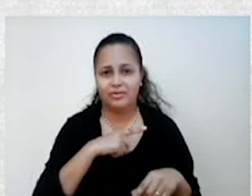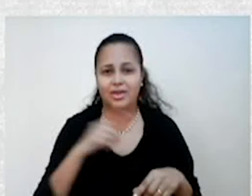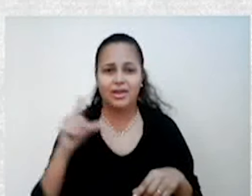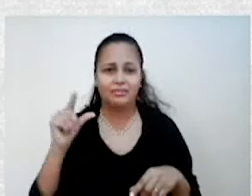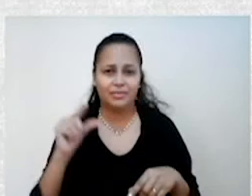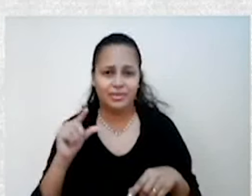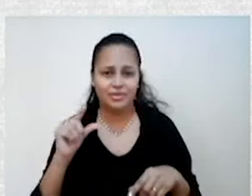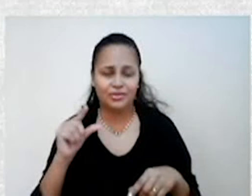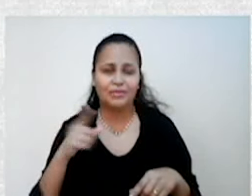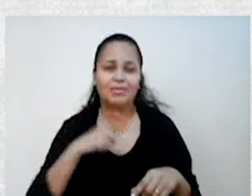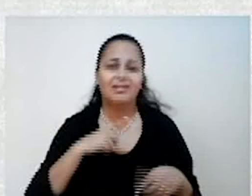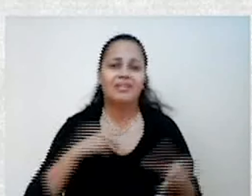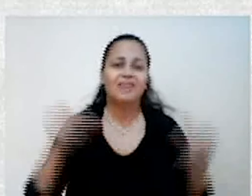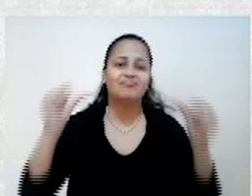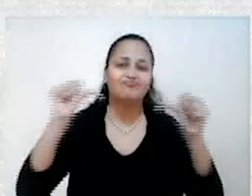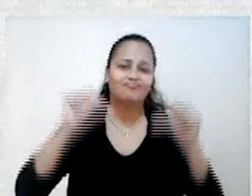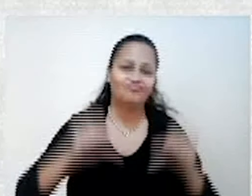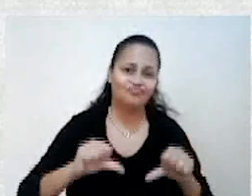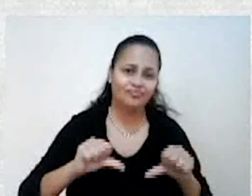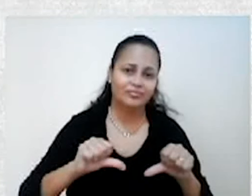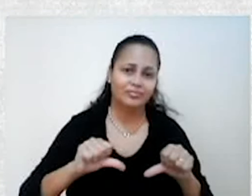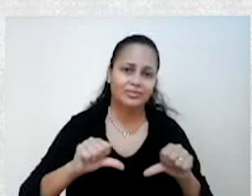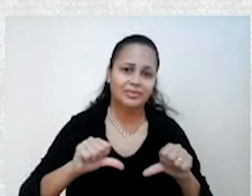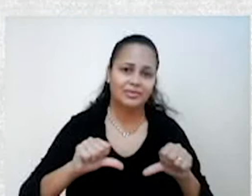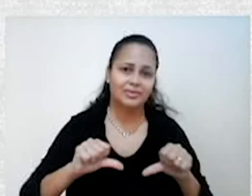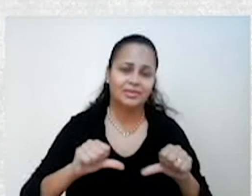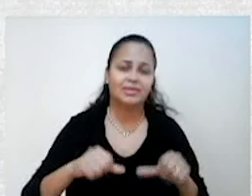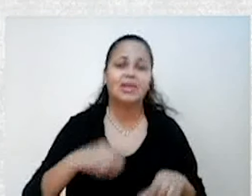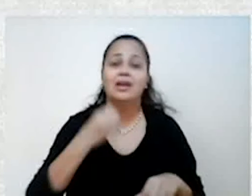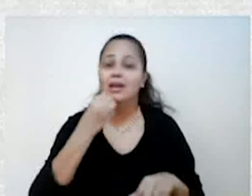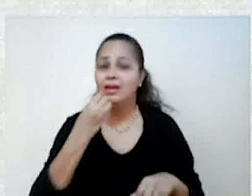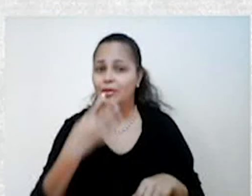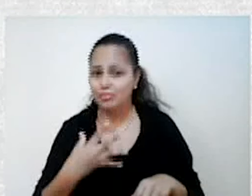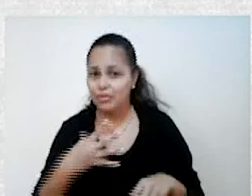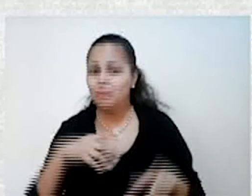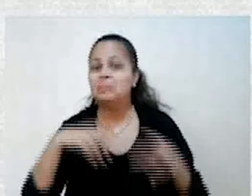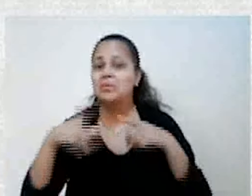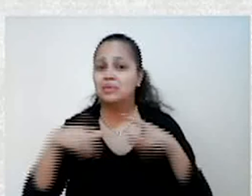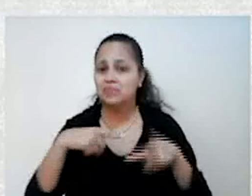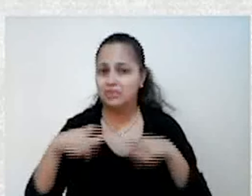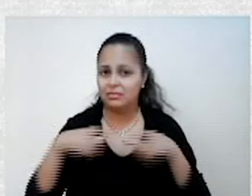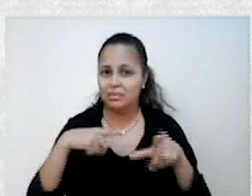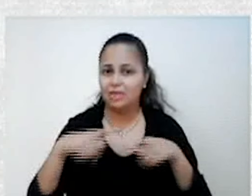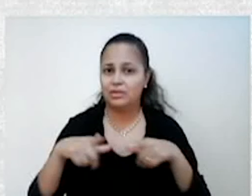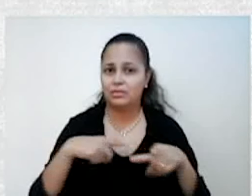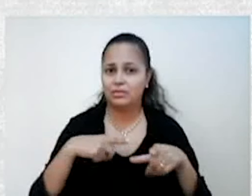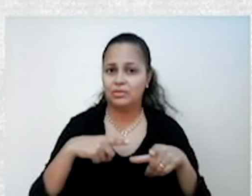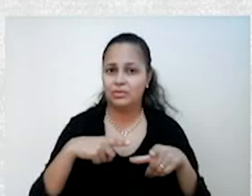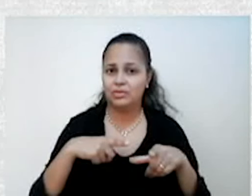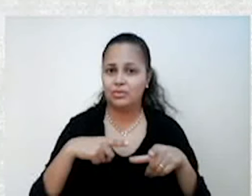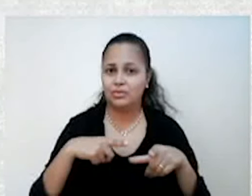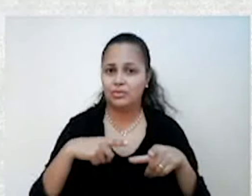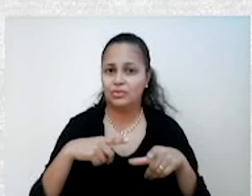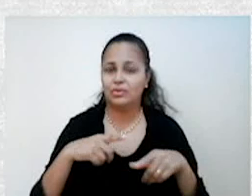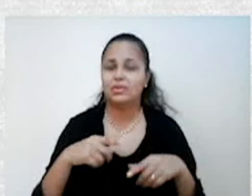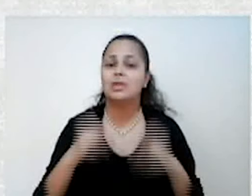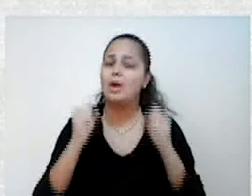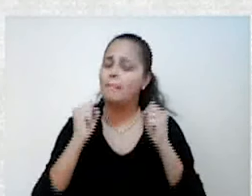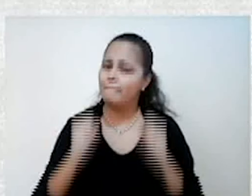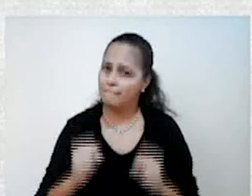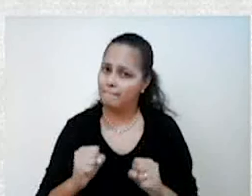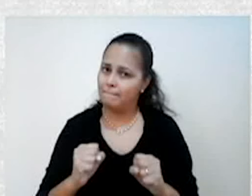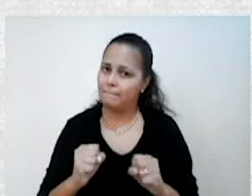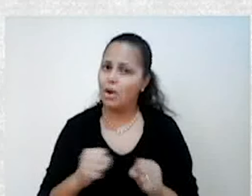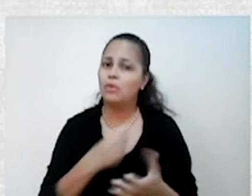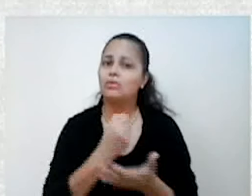Então, é interessante também que tenha esse equilíbrio para que os trabalhadores possam usufruir desses